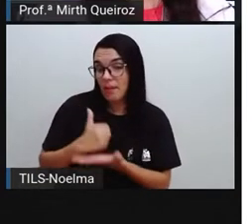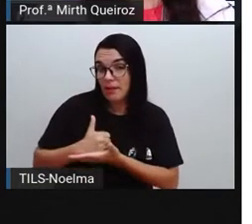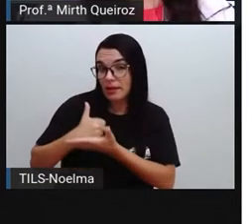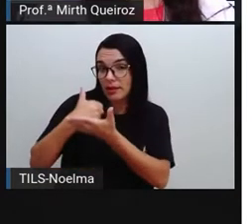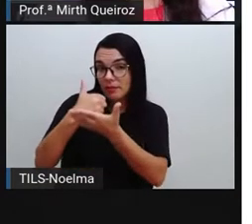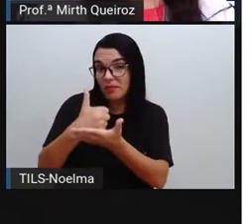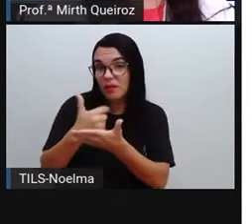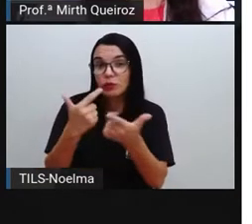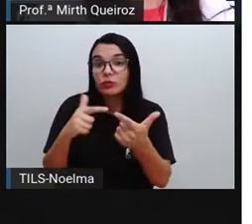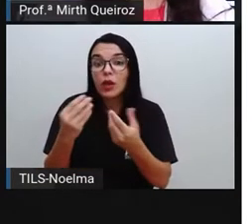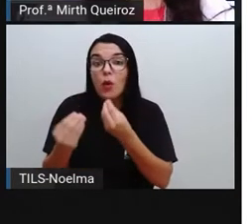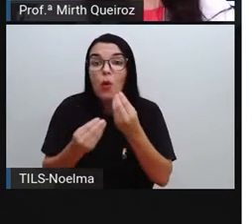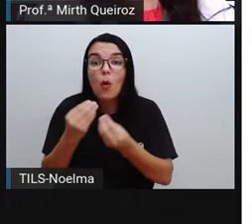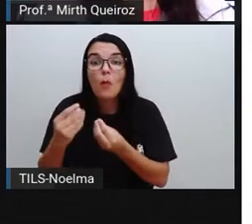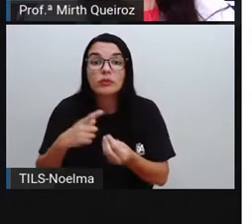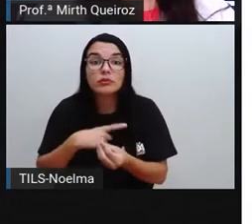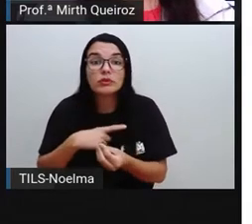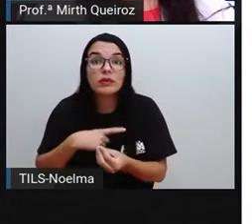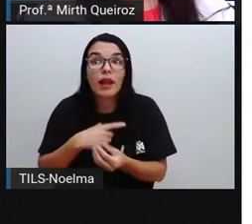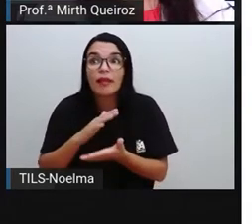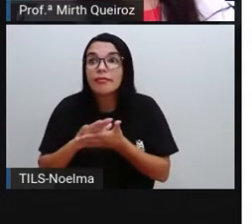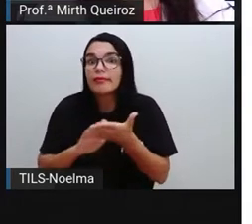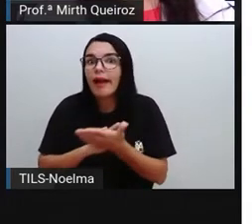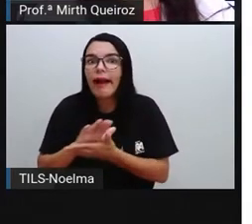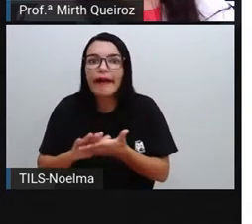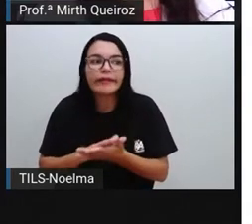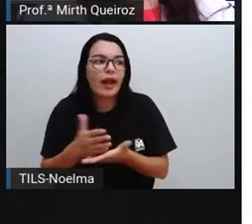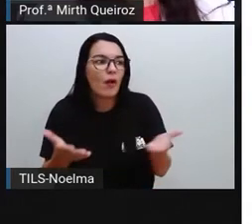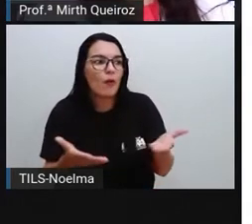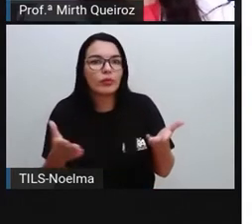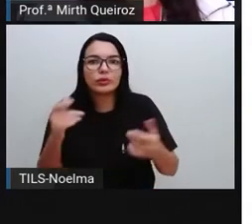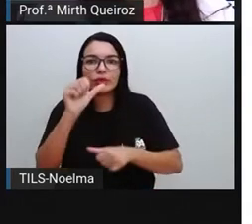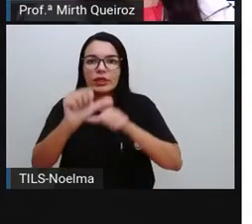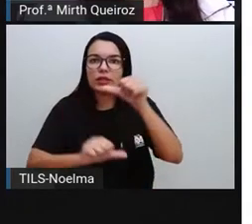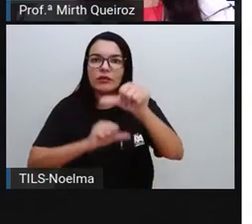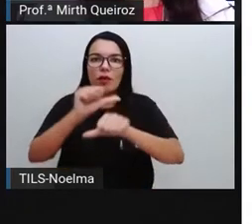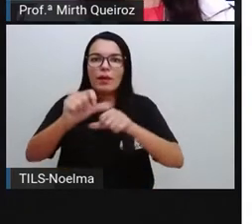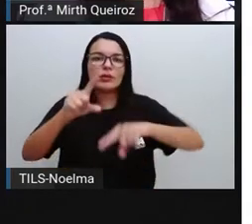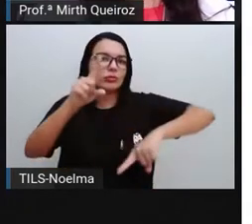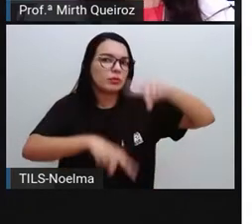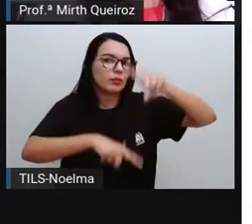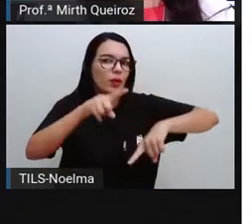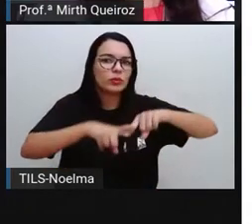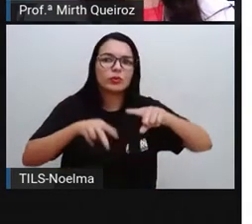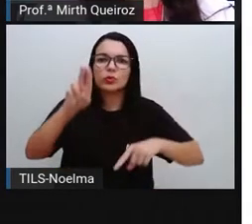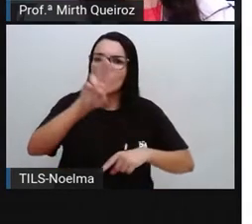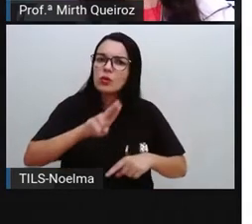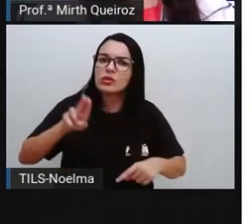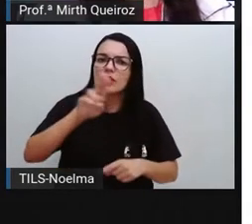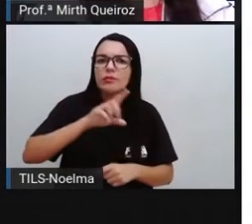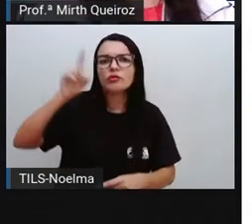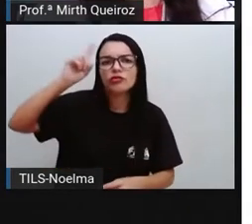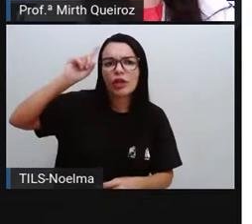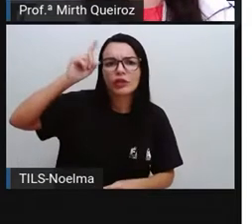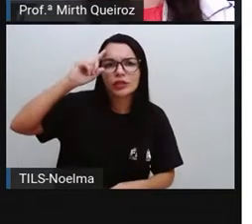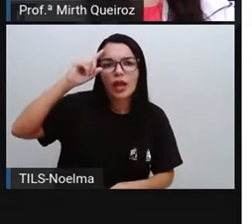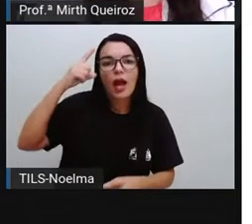como a gente obter praticamente nada do que a gente tem hoje, né? As coisas que a gente utiliza no nosso dia a dia.